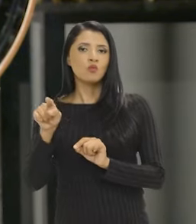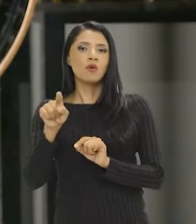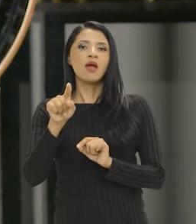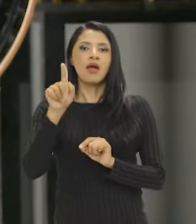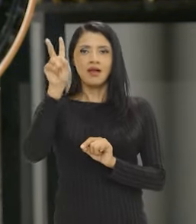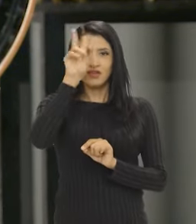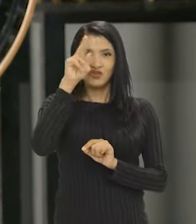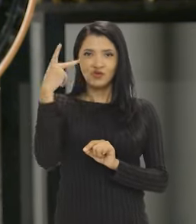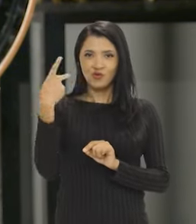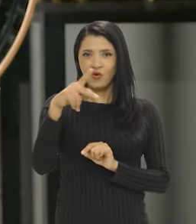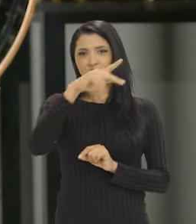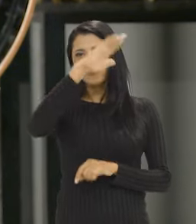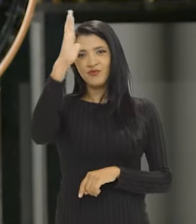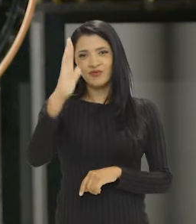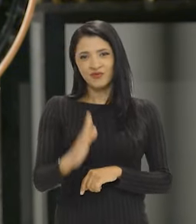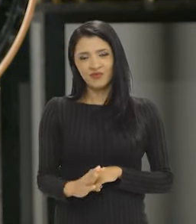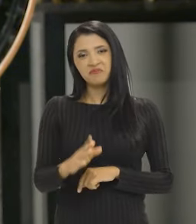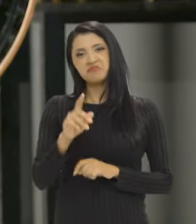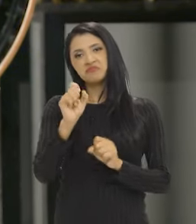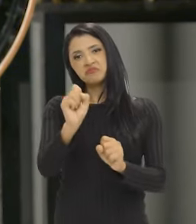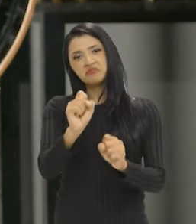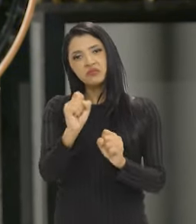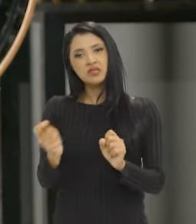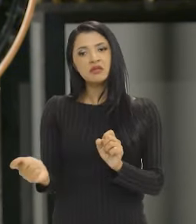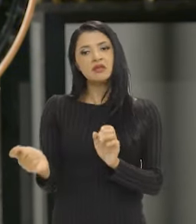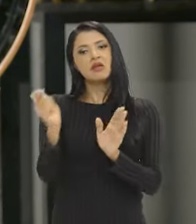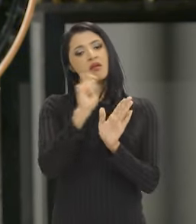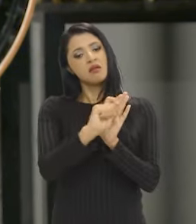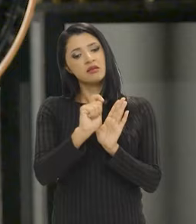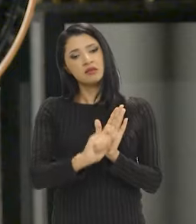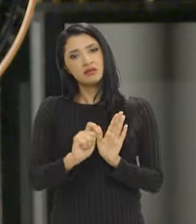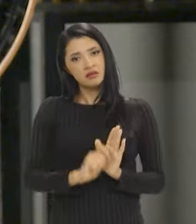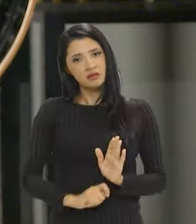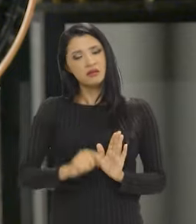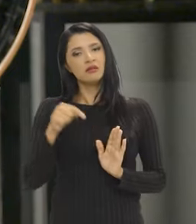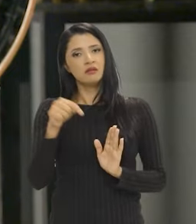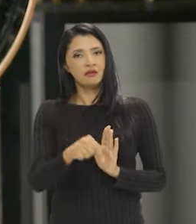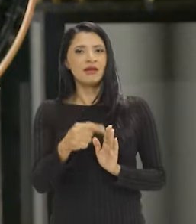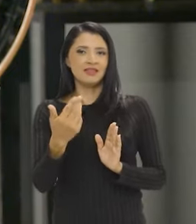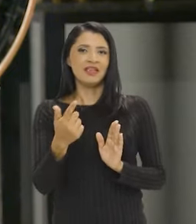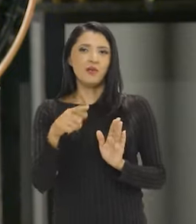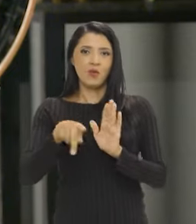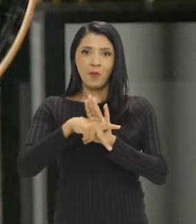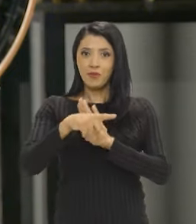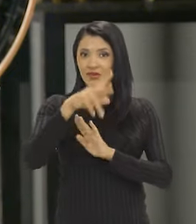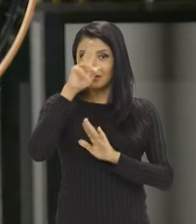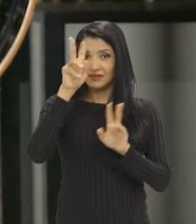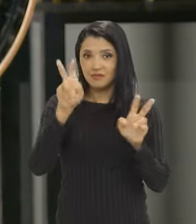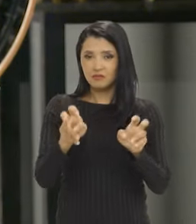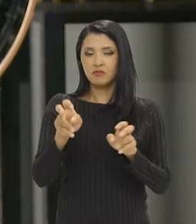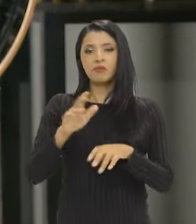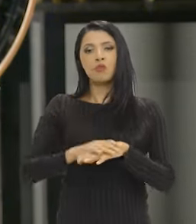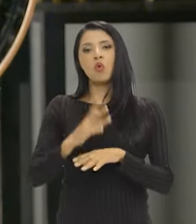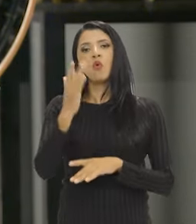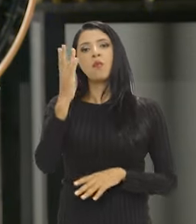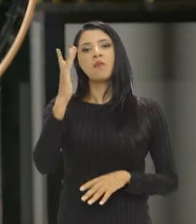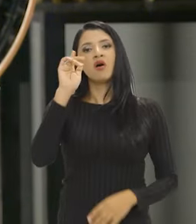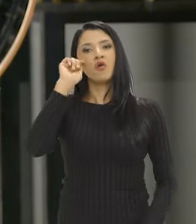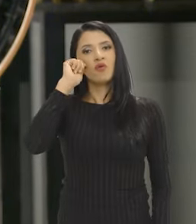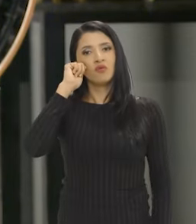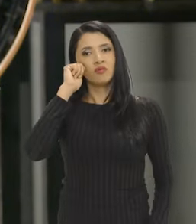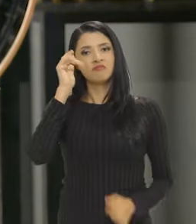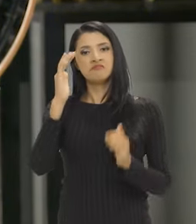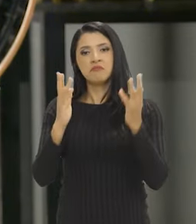que a história desse país pudesse ser escrita, no caso da agenda principal dela, por mãos